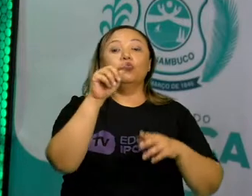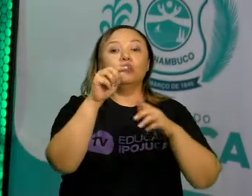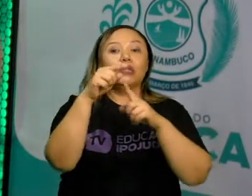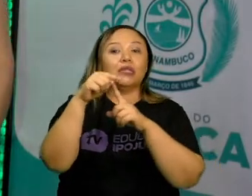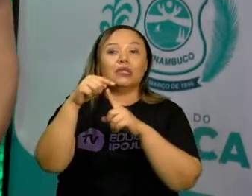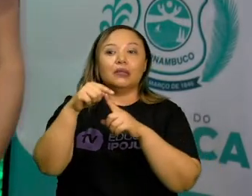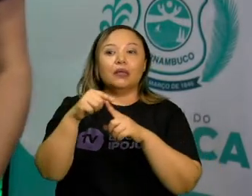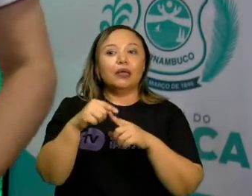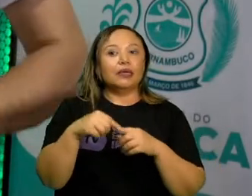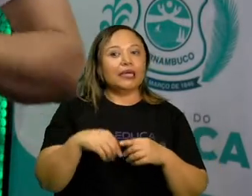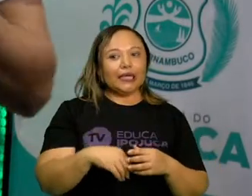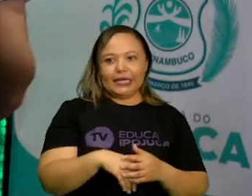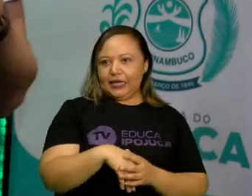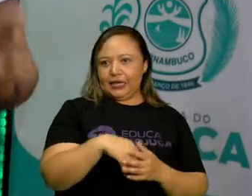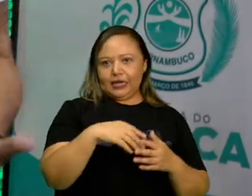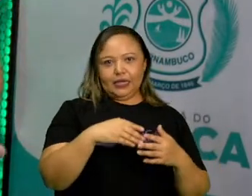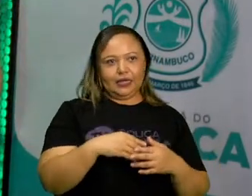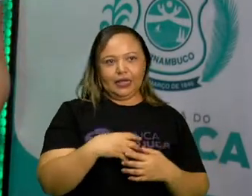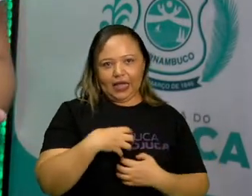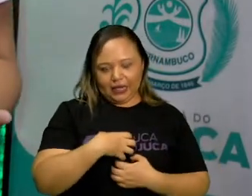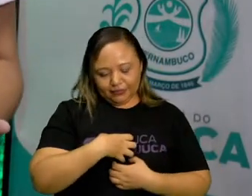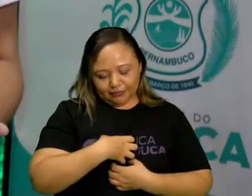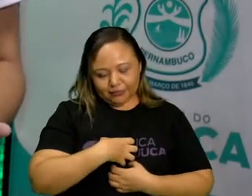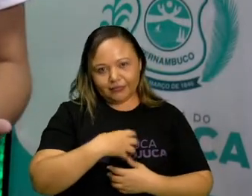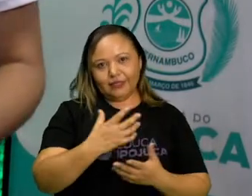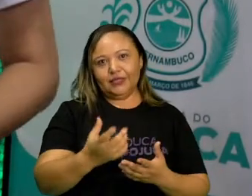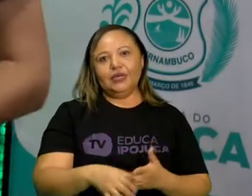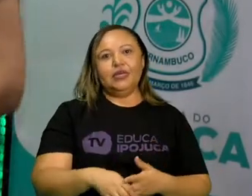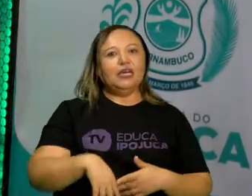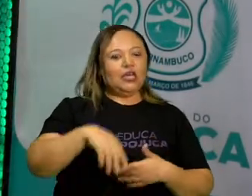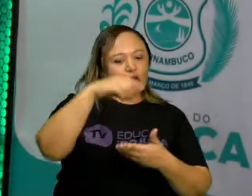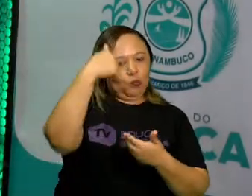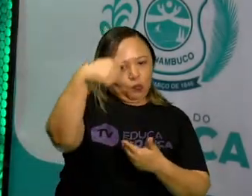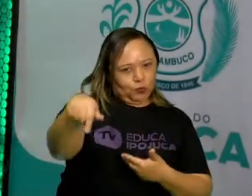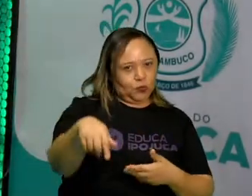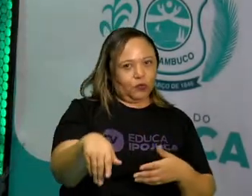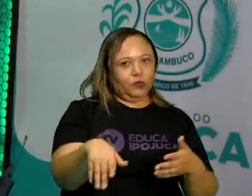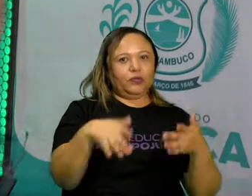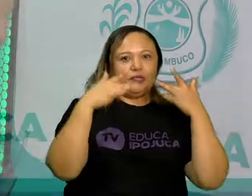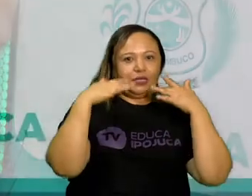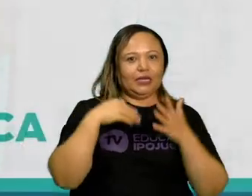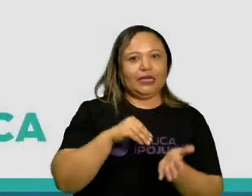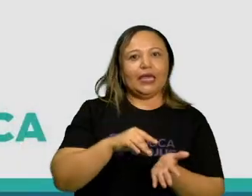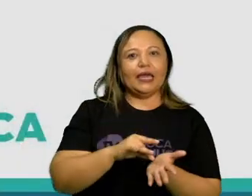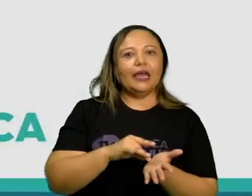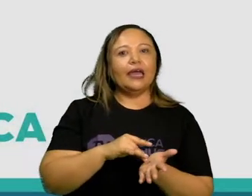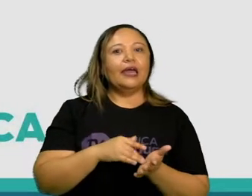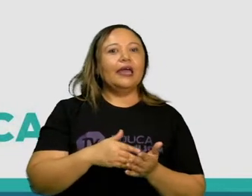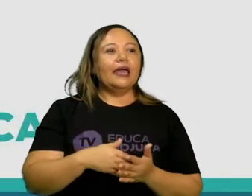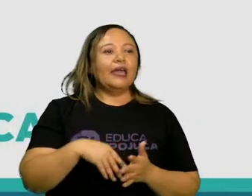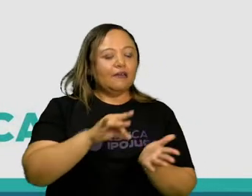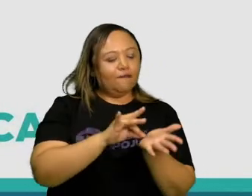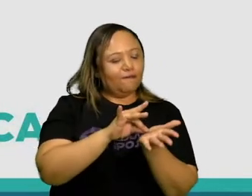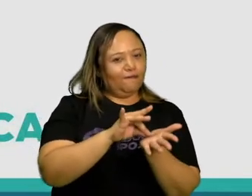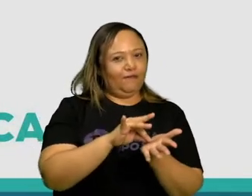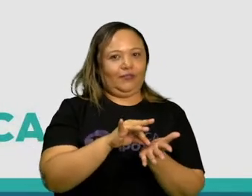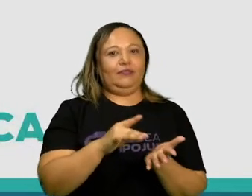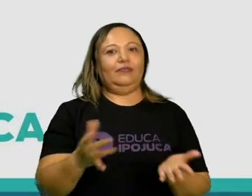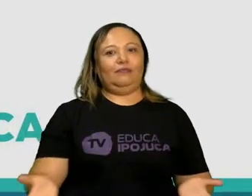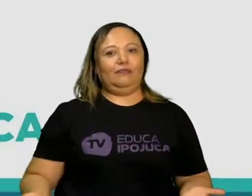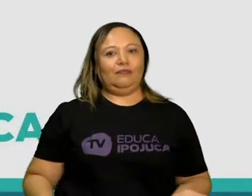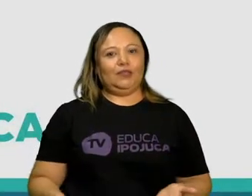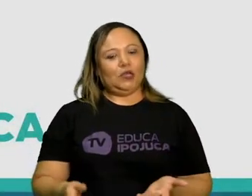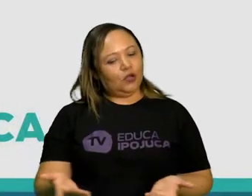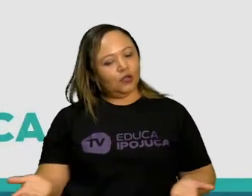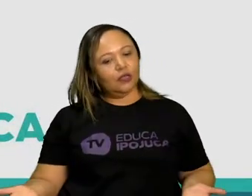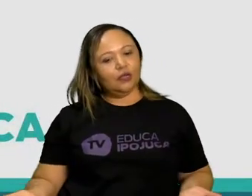o melodrama e a farsa. Então, são esses quatro estilos que a gente vai ver nas aulas da gente agora,